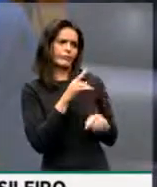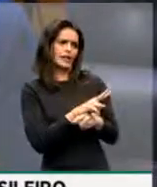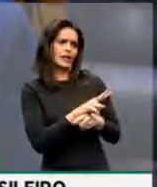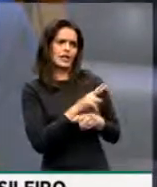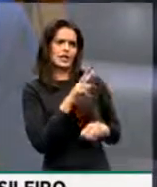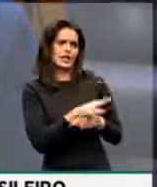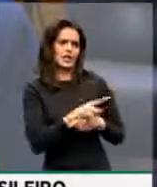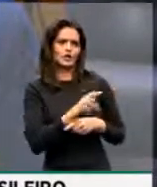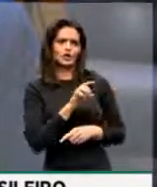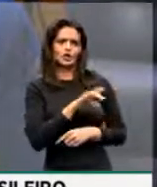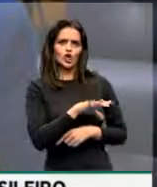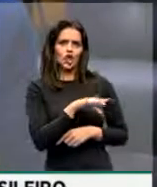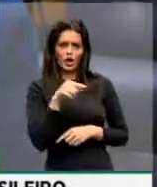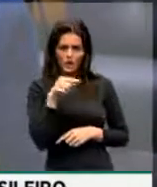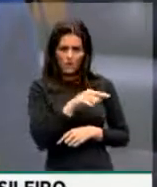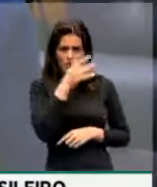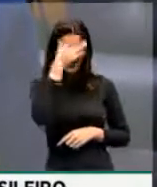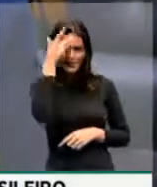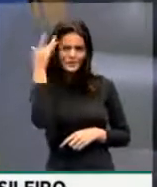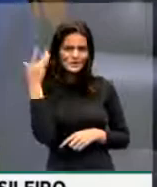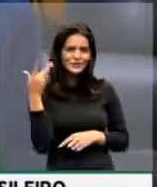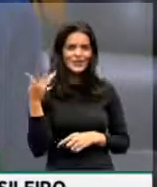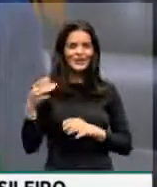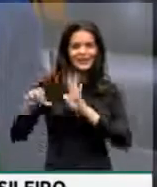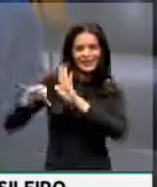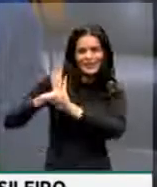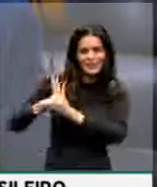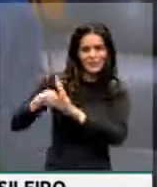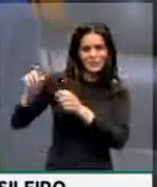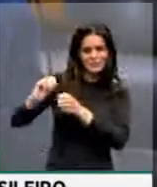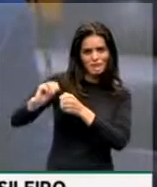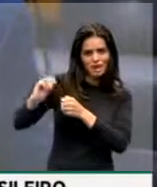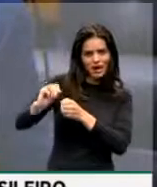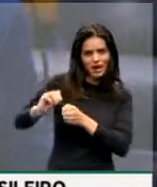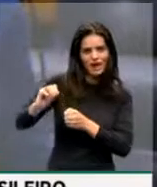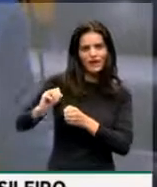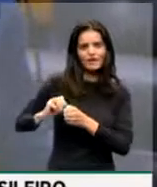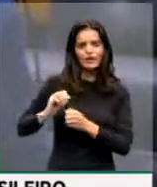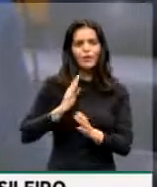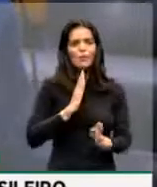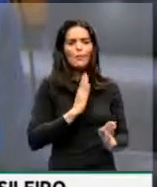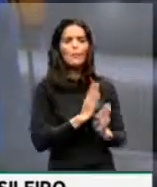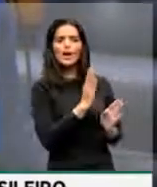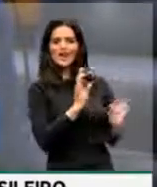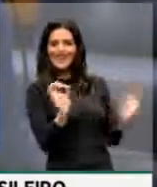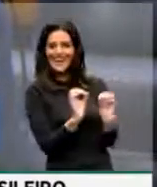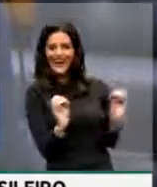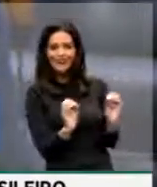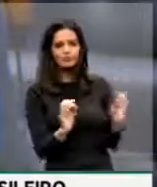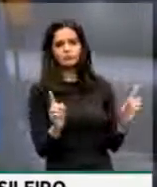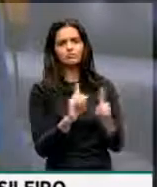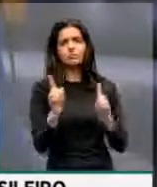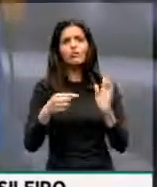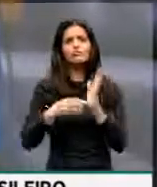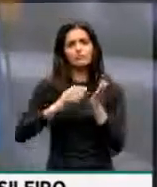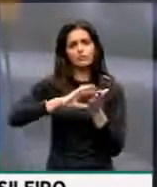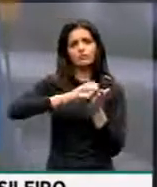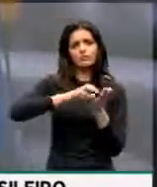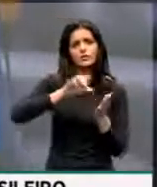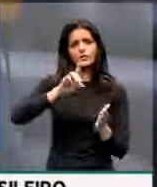ou não fazer com que as pessoas que cometam crime não sejam punidas, mas não é o caso aqui, são dados